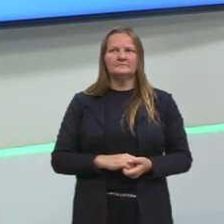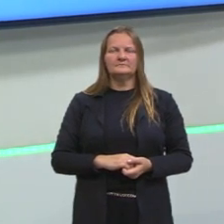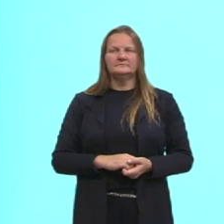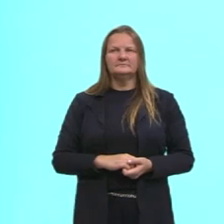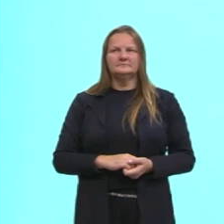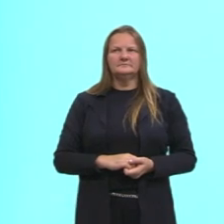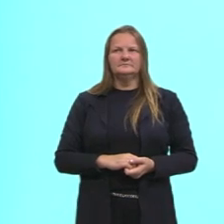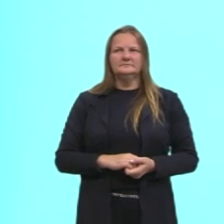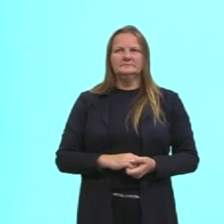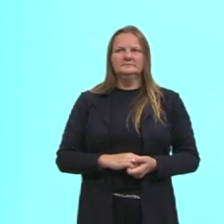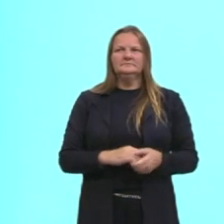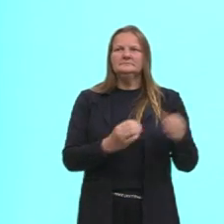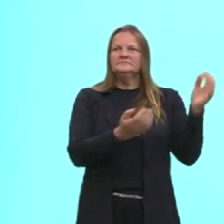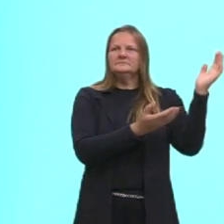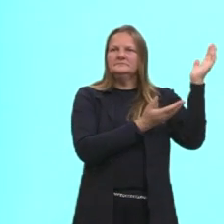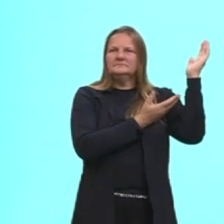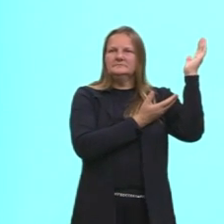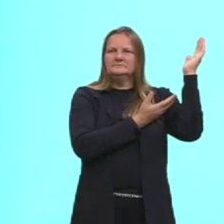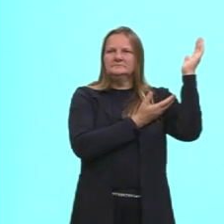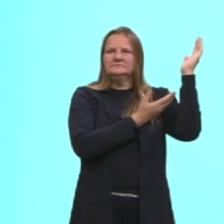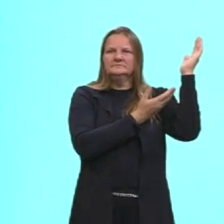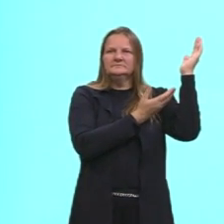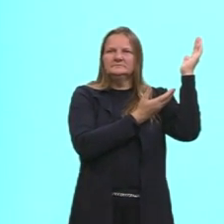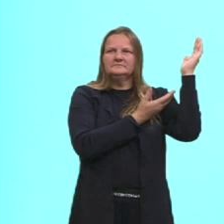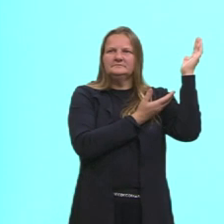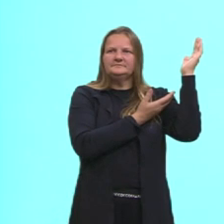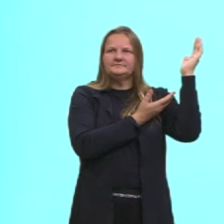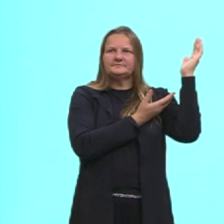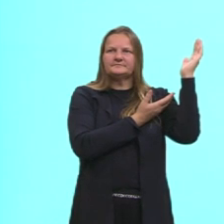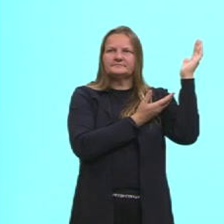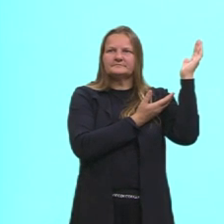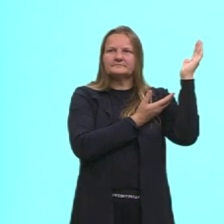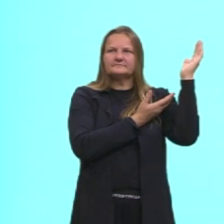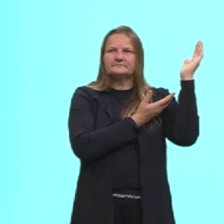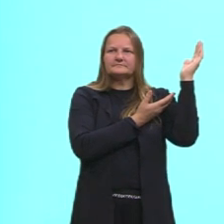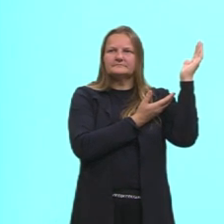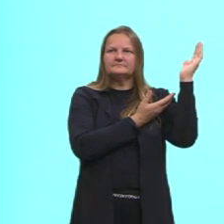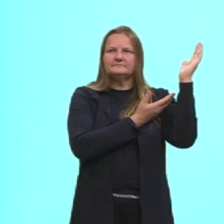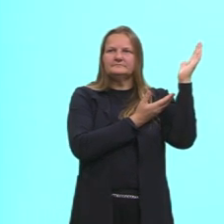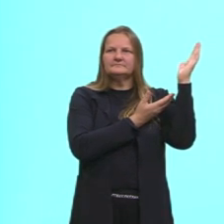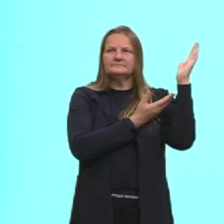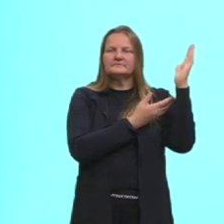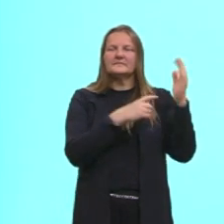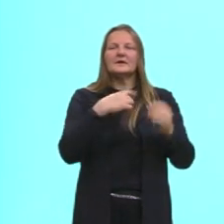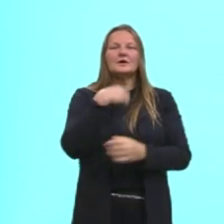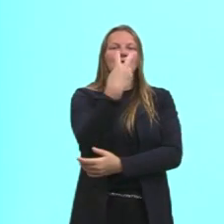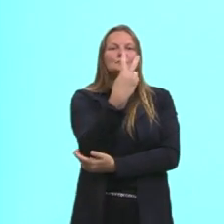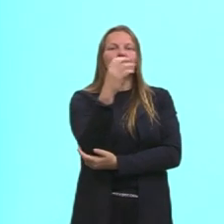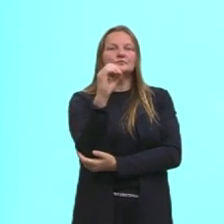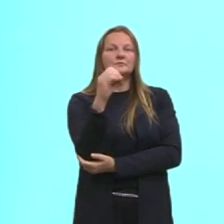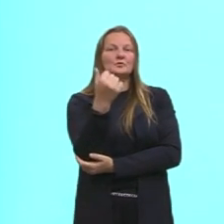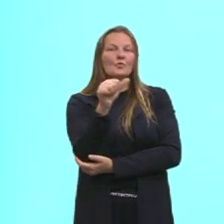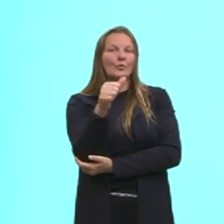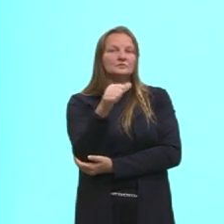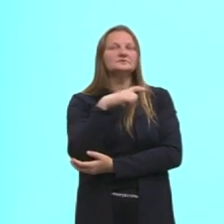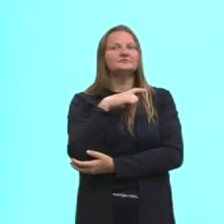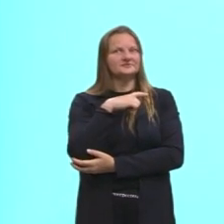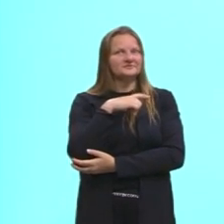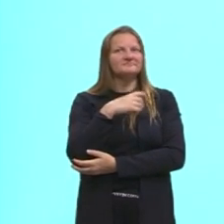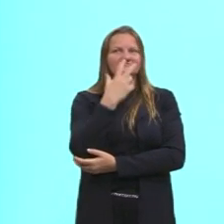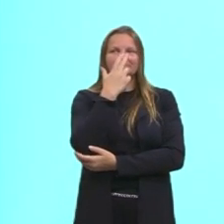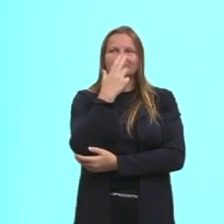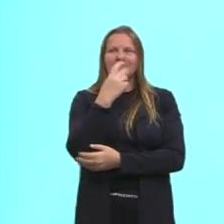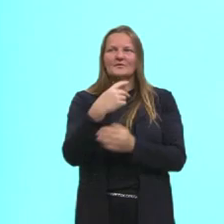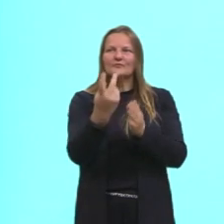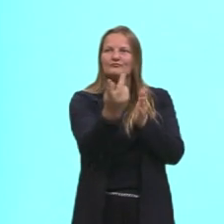de marcar lugar, de registro nas paredes, a nossa questão do Enem, ela foi uma questão que apareceu em 2011, e ela tem um